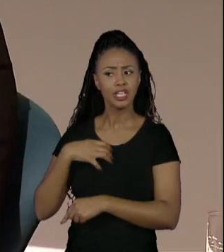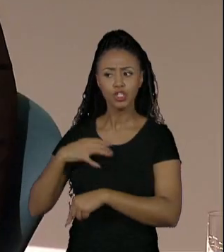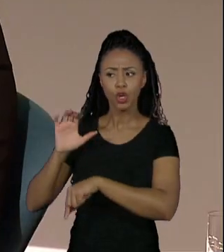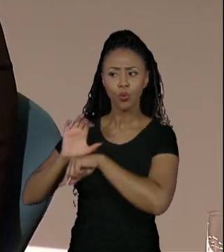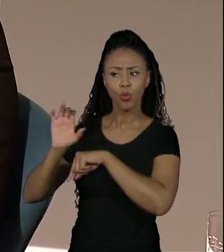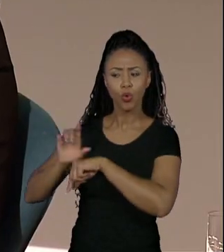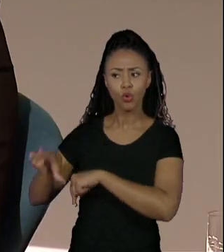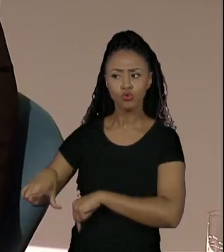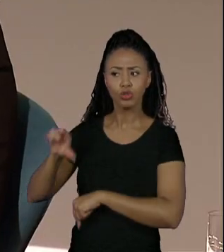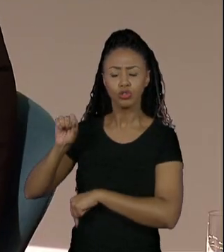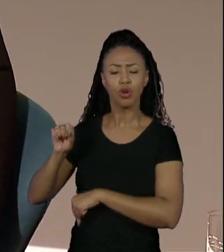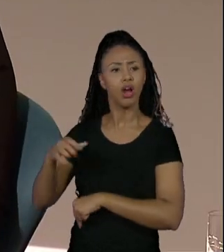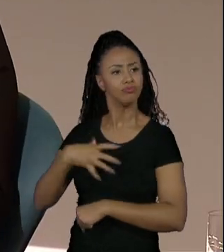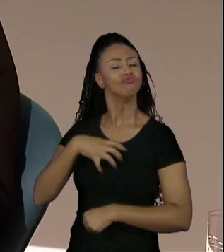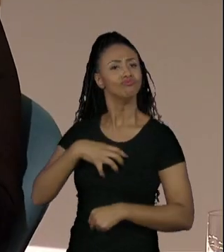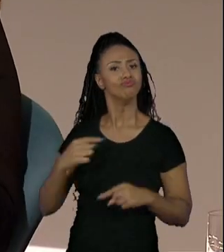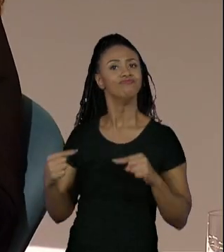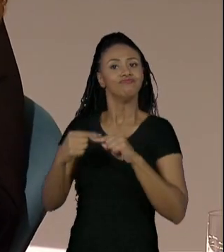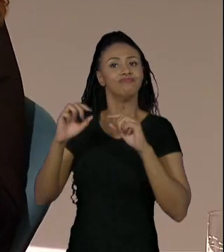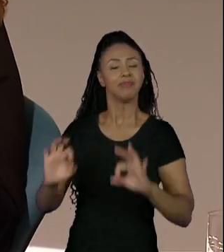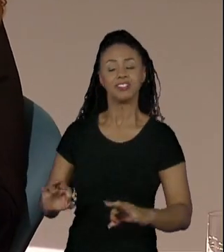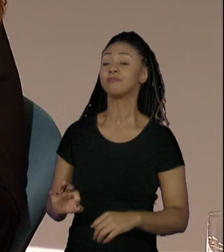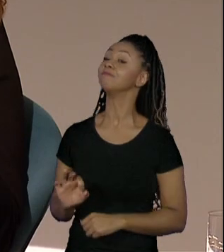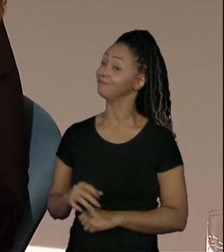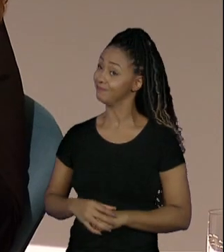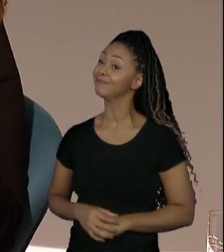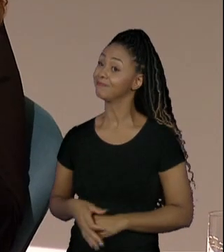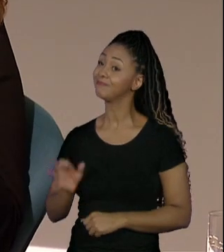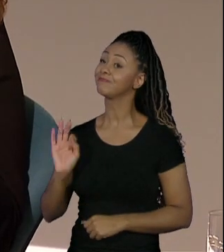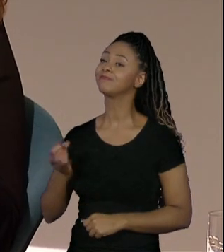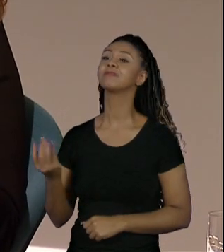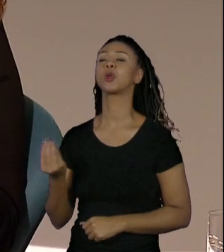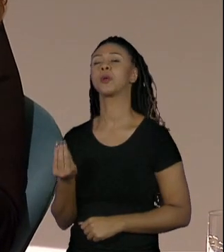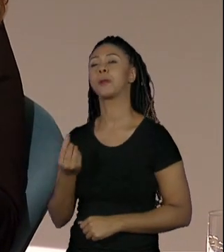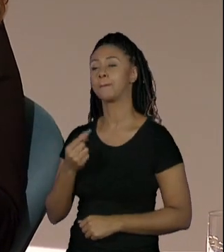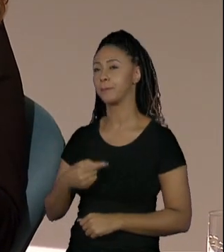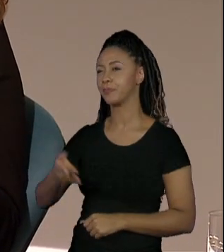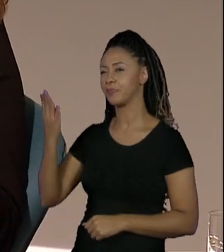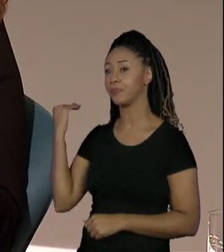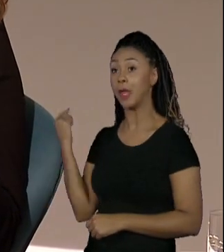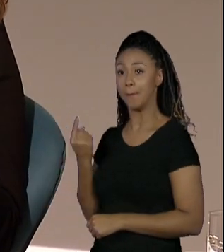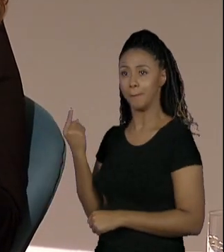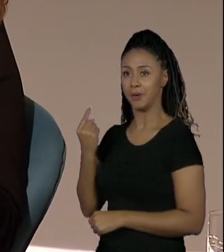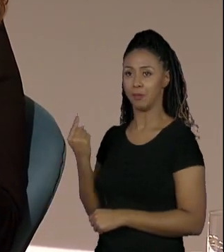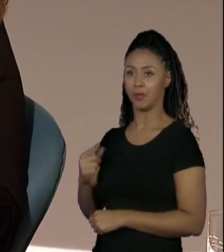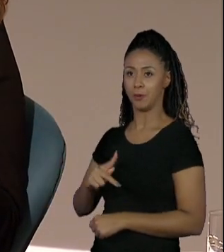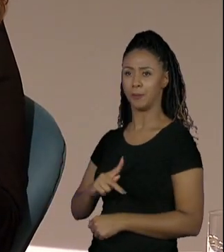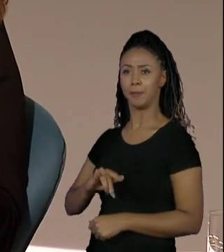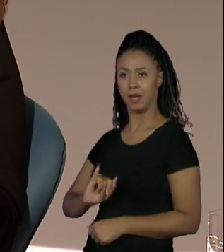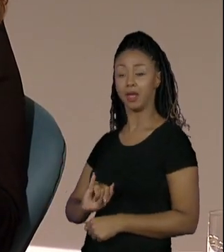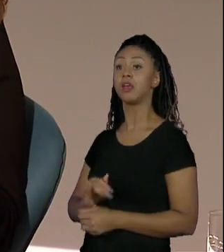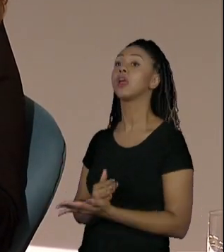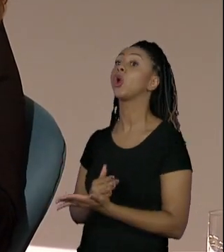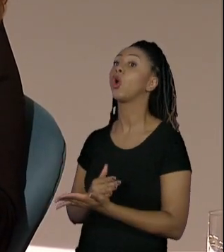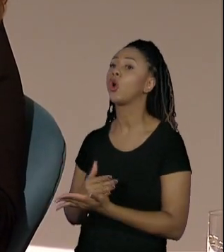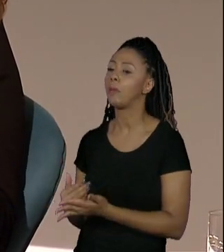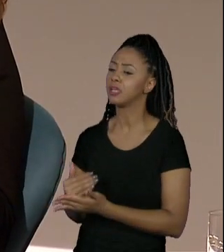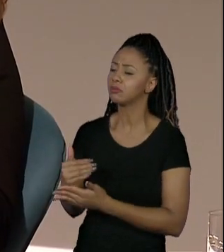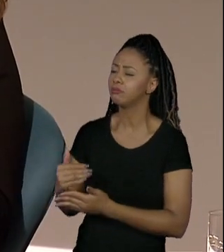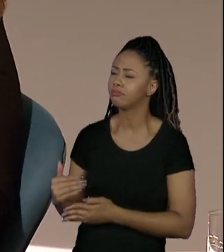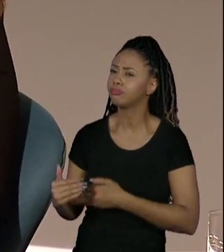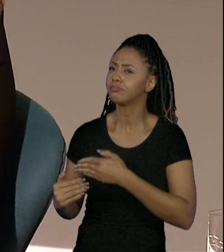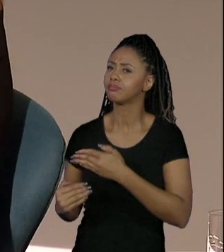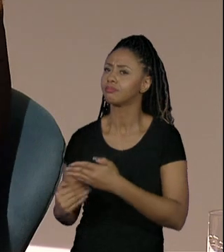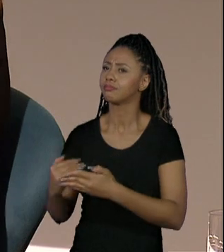Sim, porque a gente começa, se a gente for parar para pensar, o primeiro projeto integrador, a gente começa de uma maneira bem gradativa, porque ele